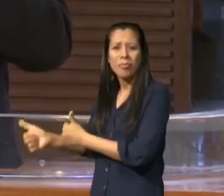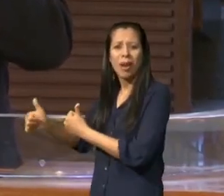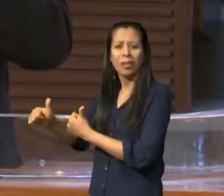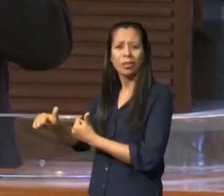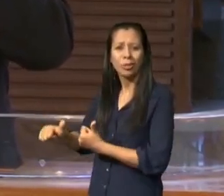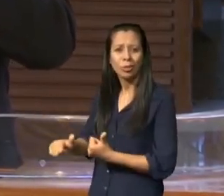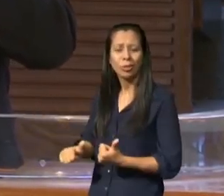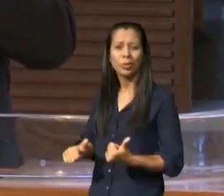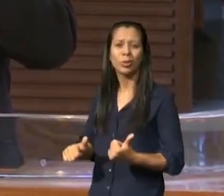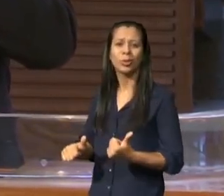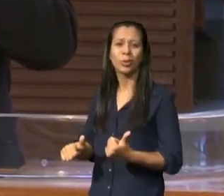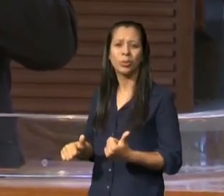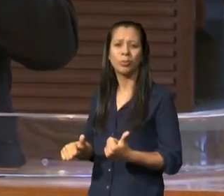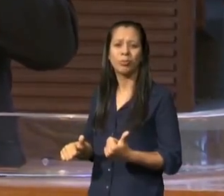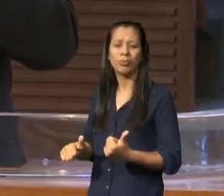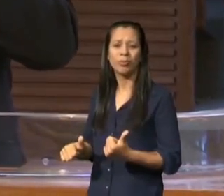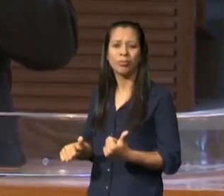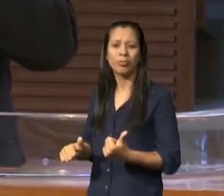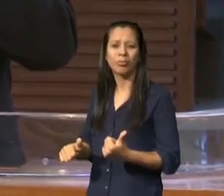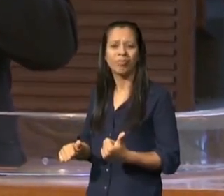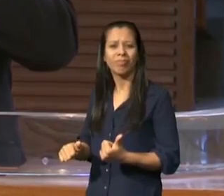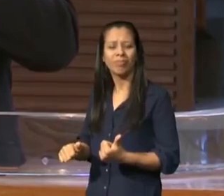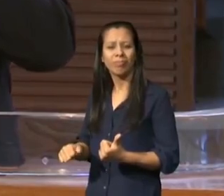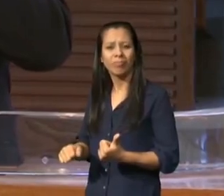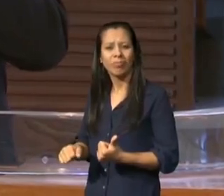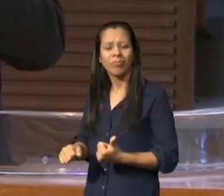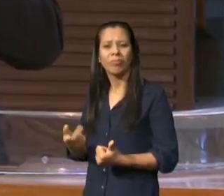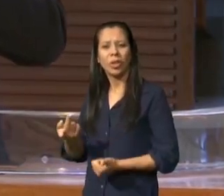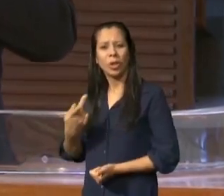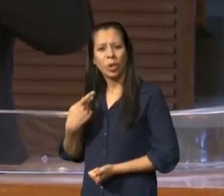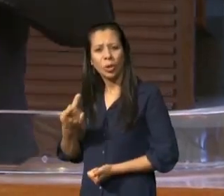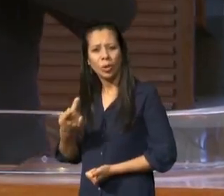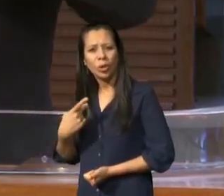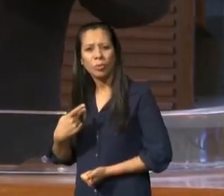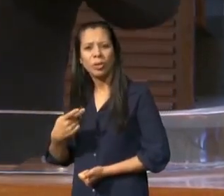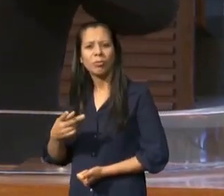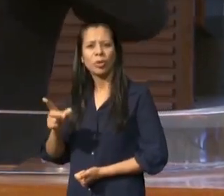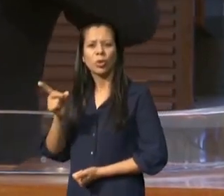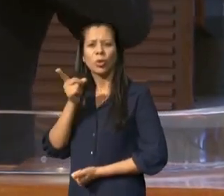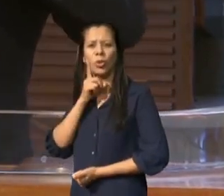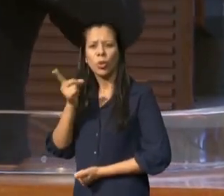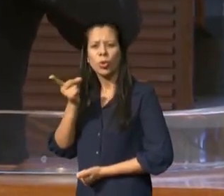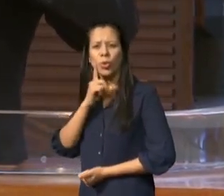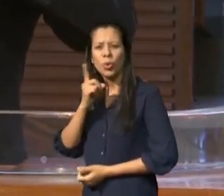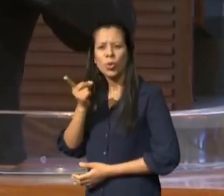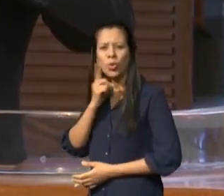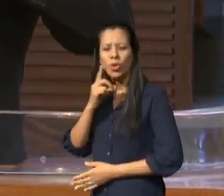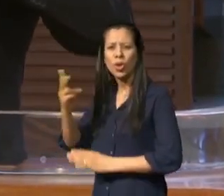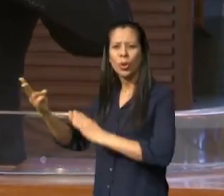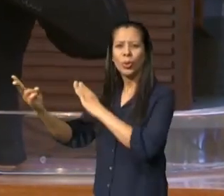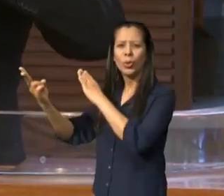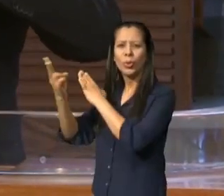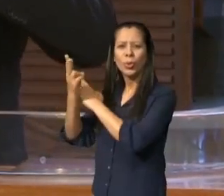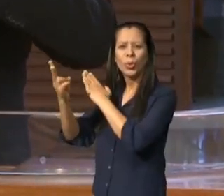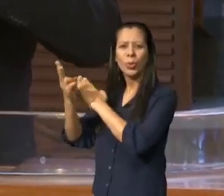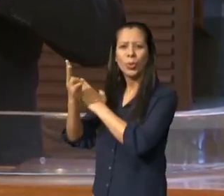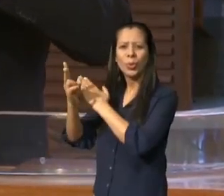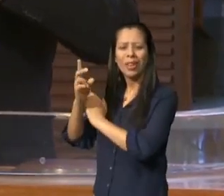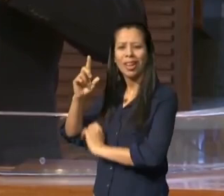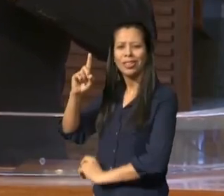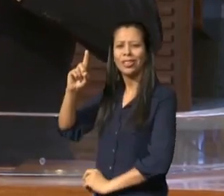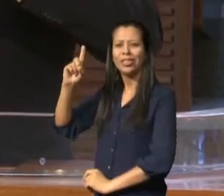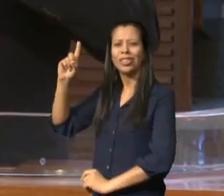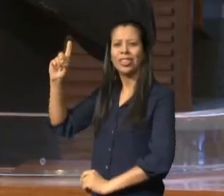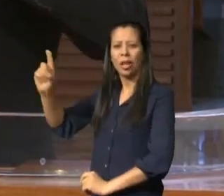a cada maná que cai em nossa vida de manhã a cada proteção da nuvem que vem sobre nós